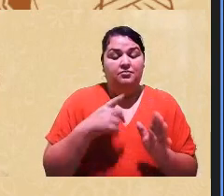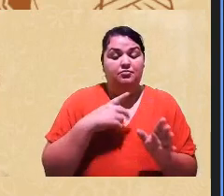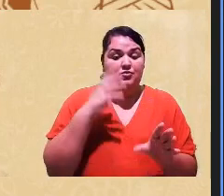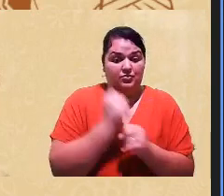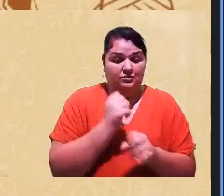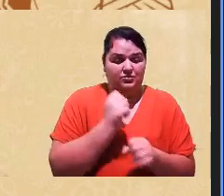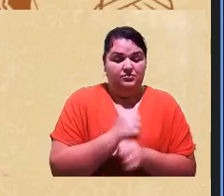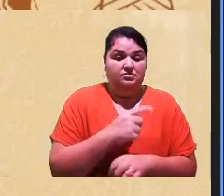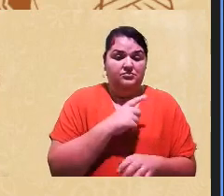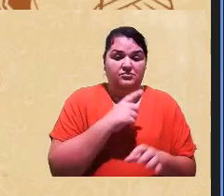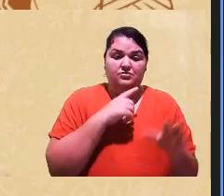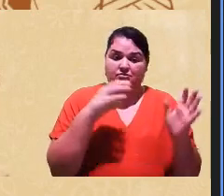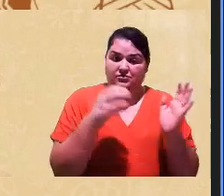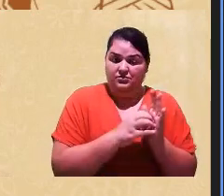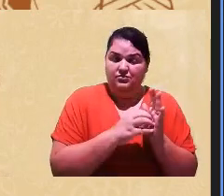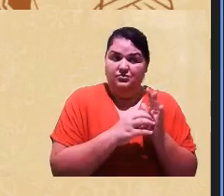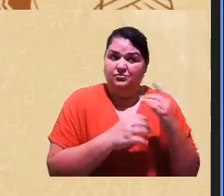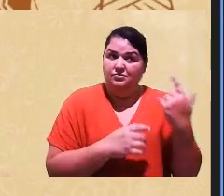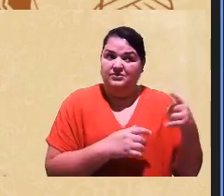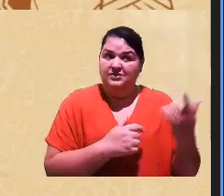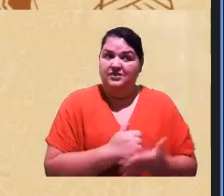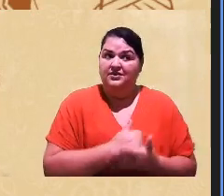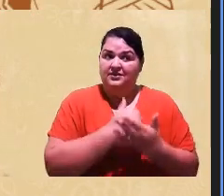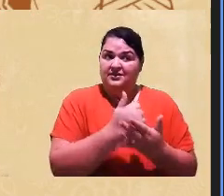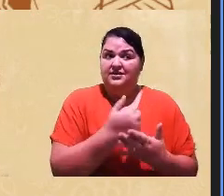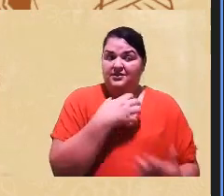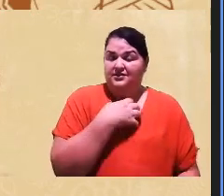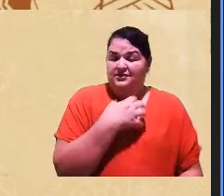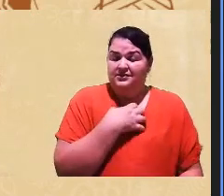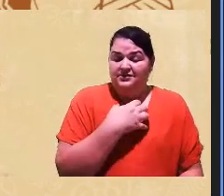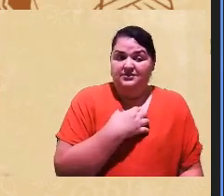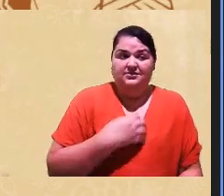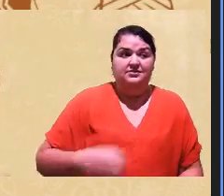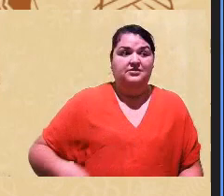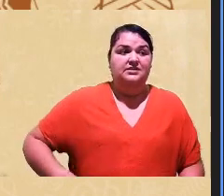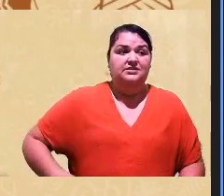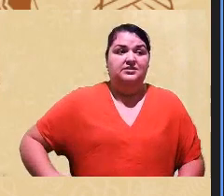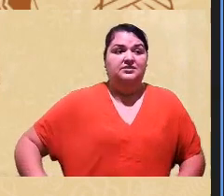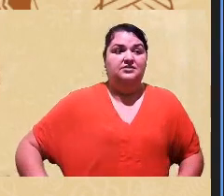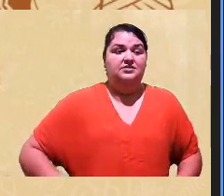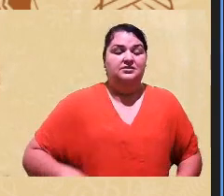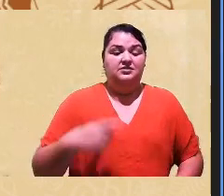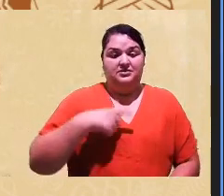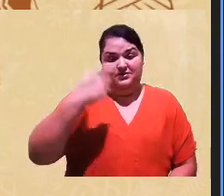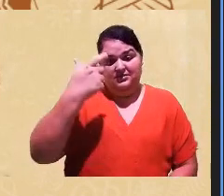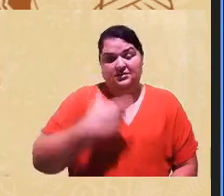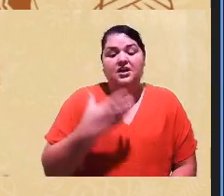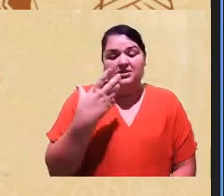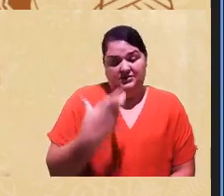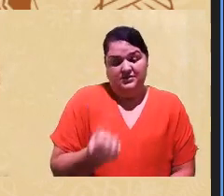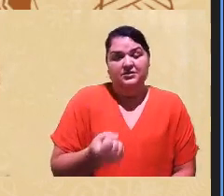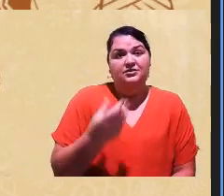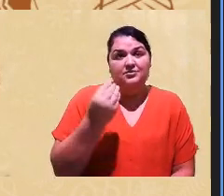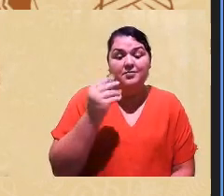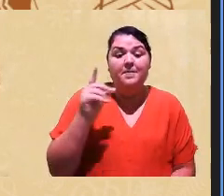concurso que não oferece né a chance daquele candidato negro ser aprovado é muito menor inclusive nos